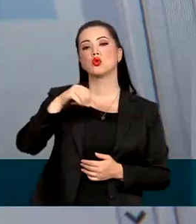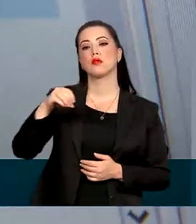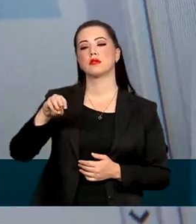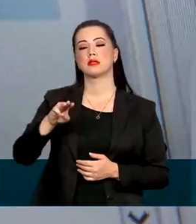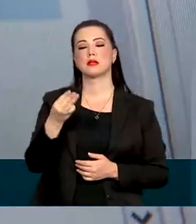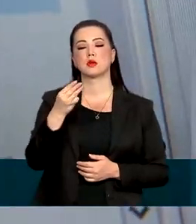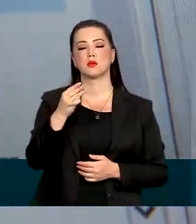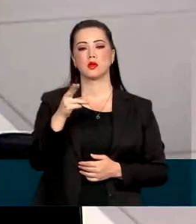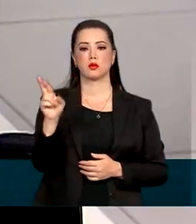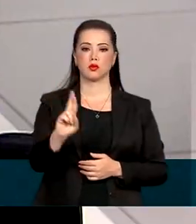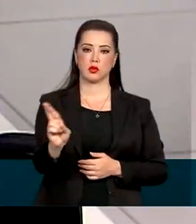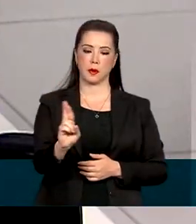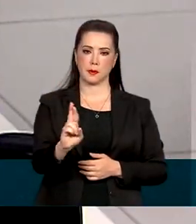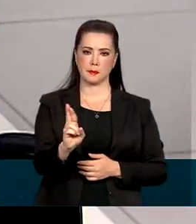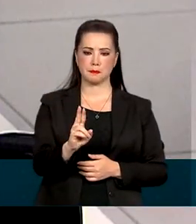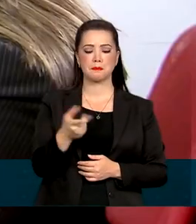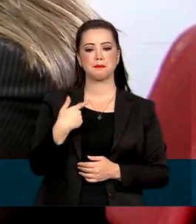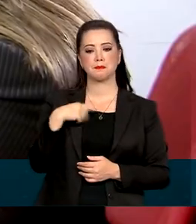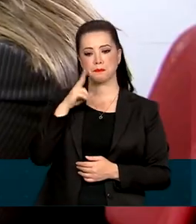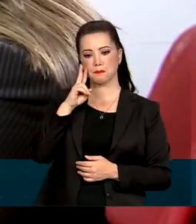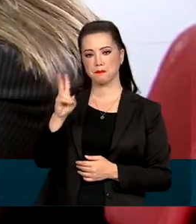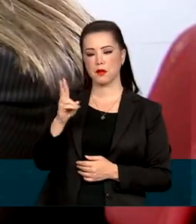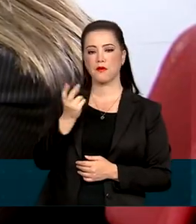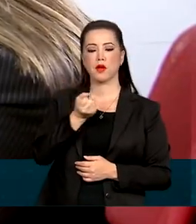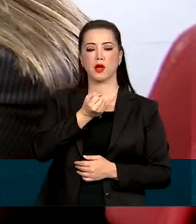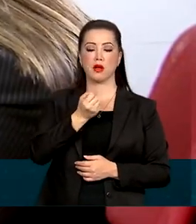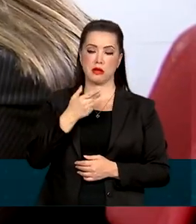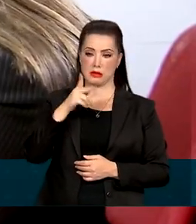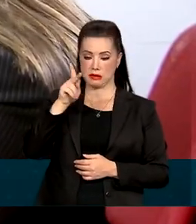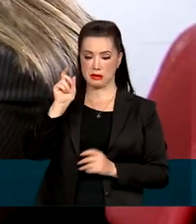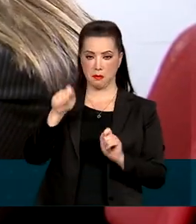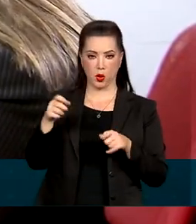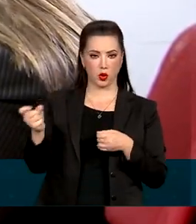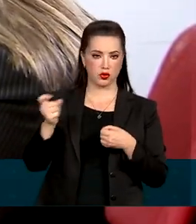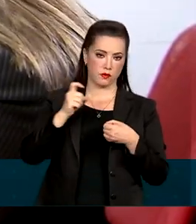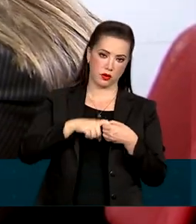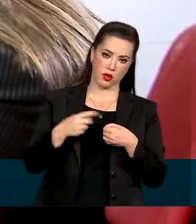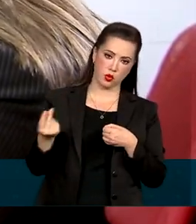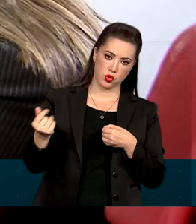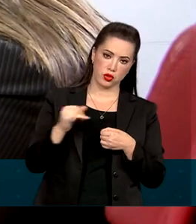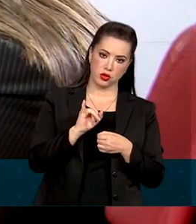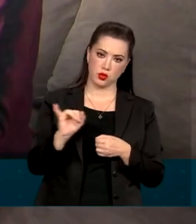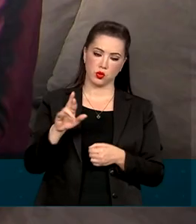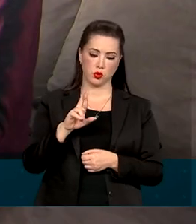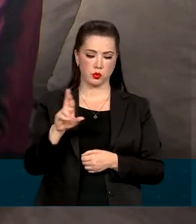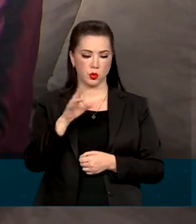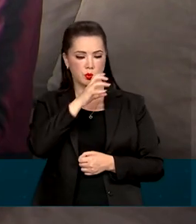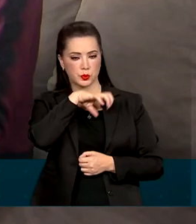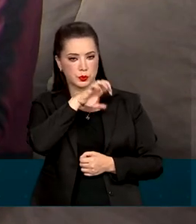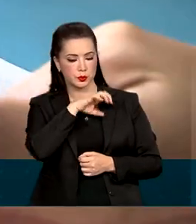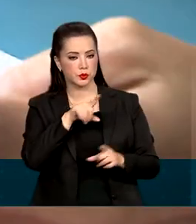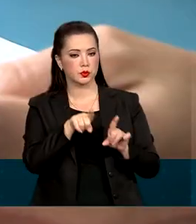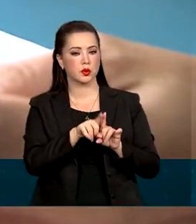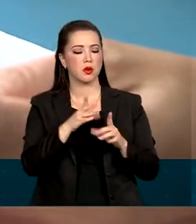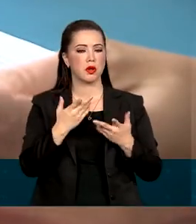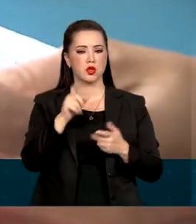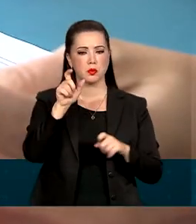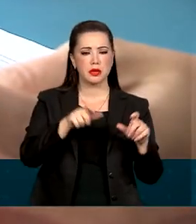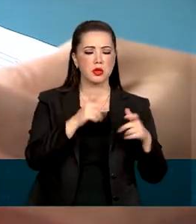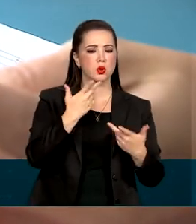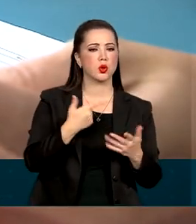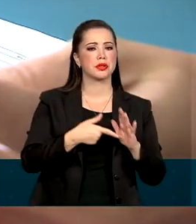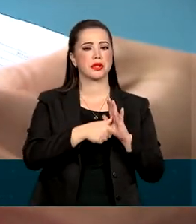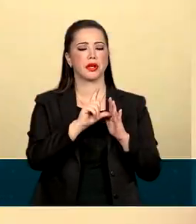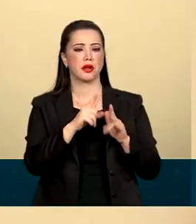a esse lote foi liberada na última quinta-feira, dia 22 de dezembro. Os lotes residuais são os de contribuintes que